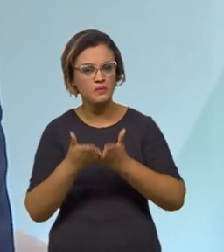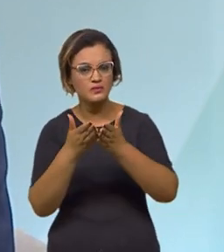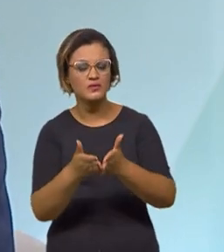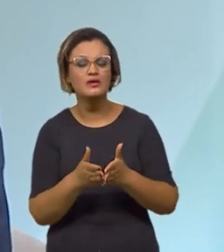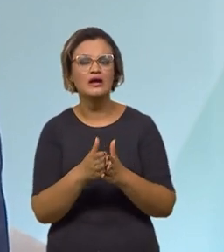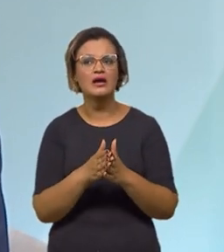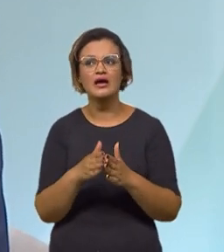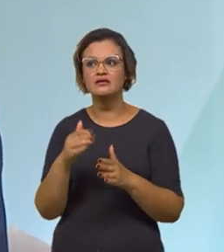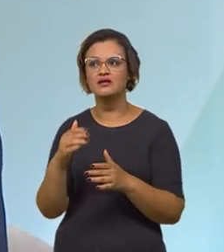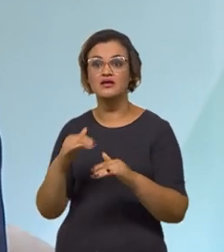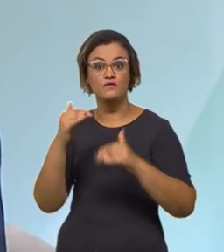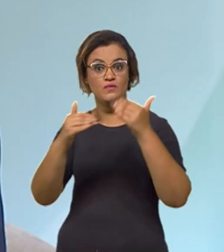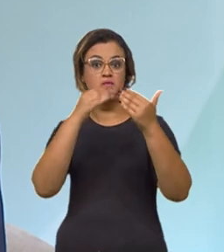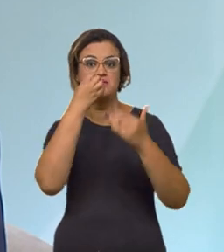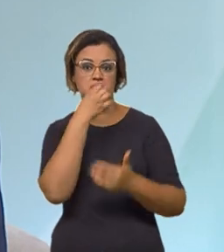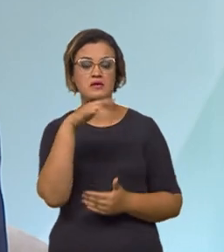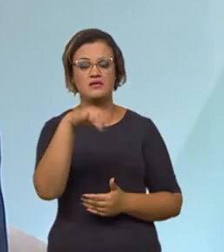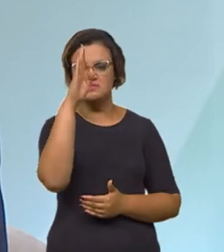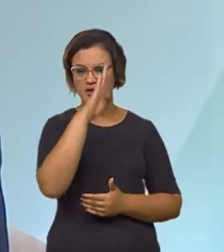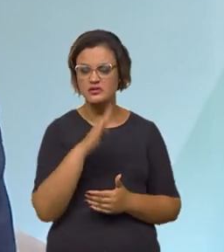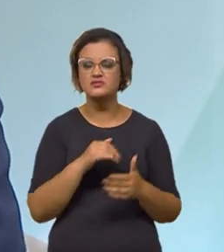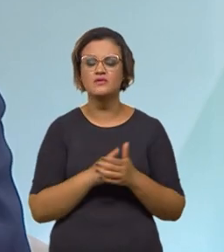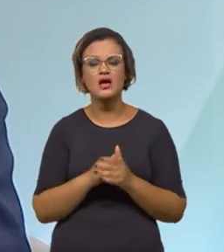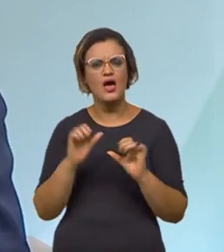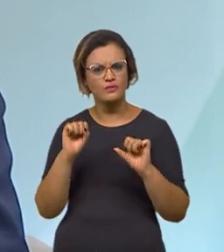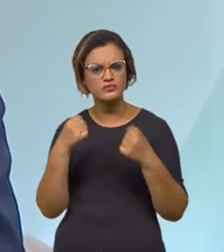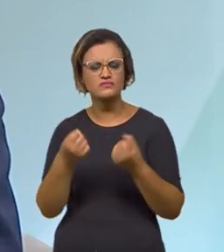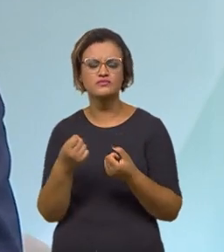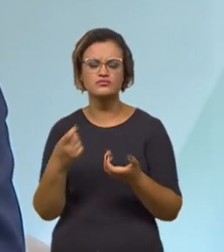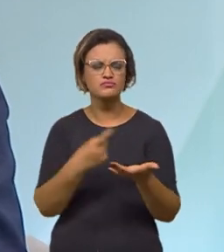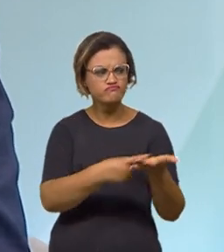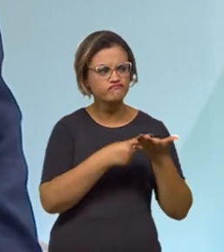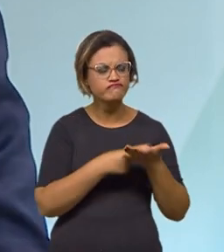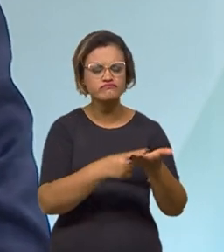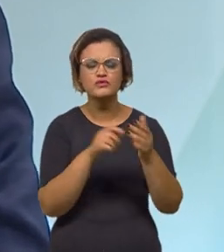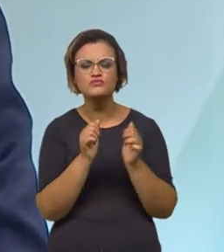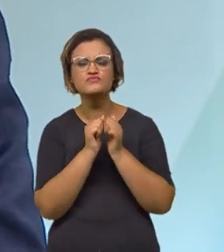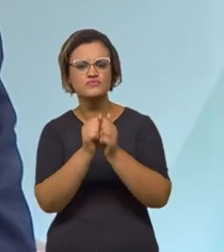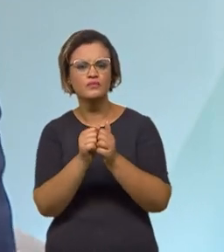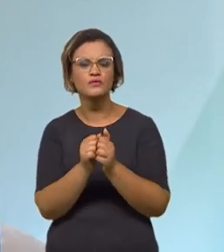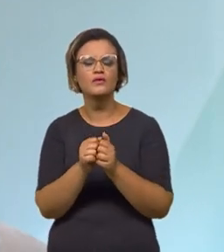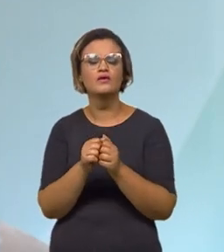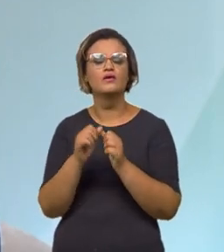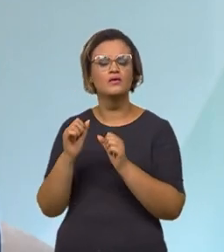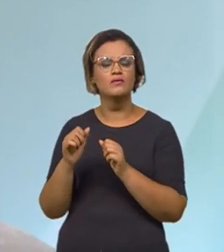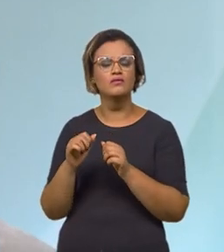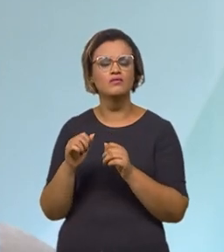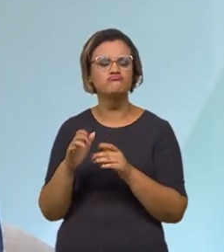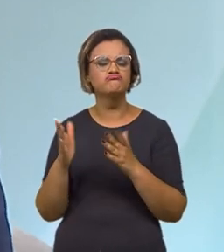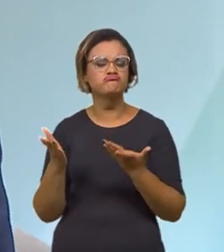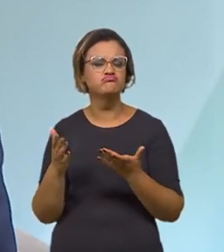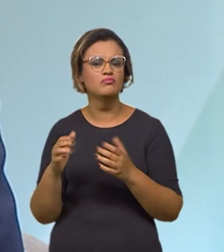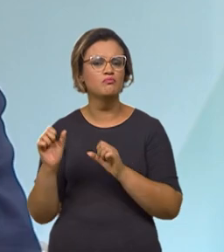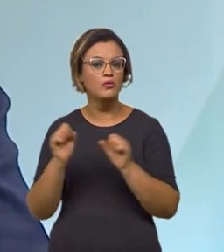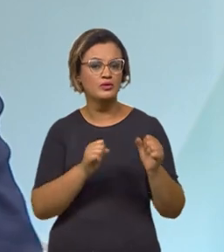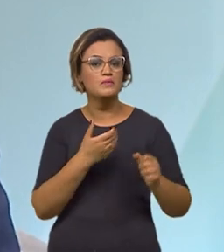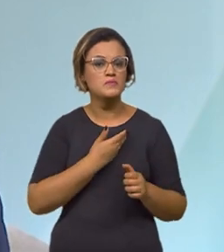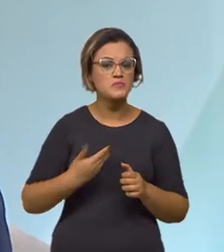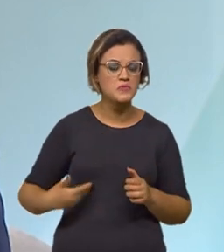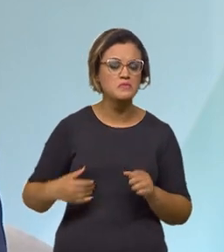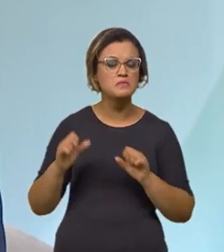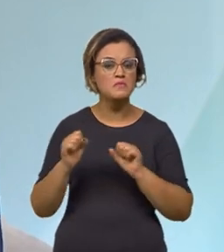tem crescido muito no Brasil nesses últimos anos. Então, é um esforço conjunto de que a gente possa, junto, o poder público, o poder privado,